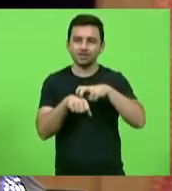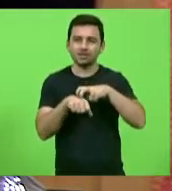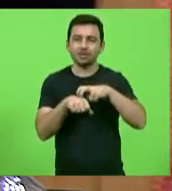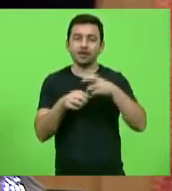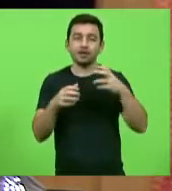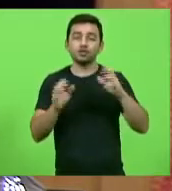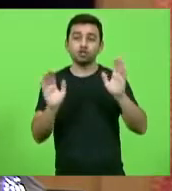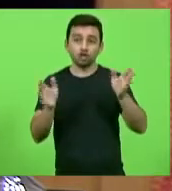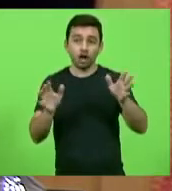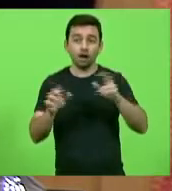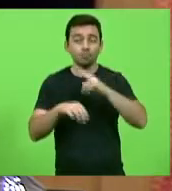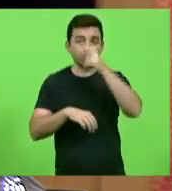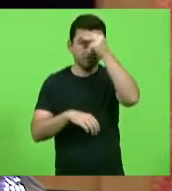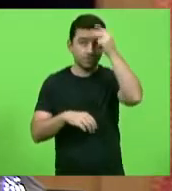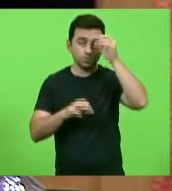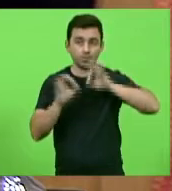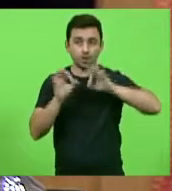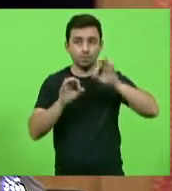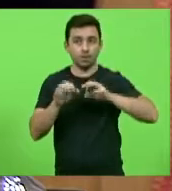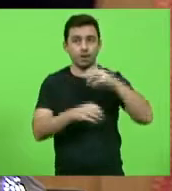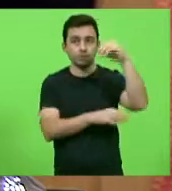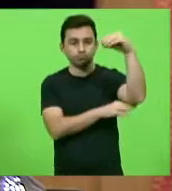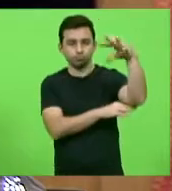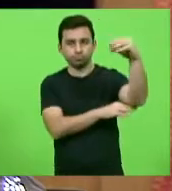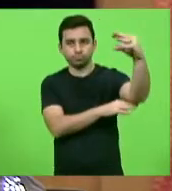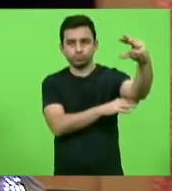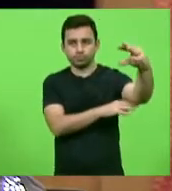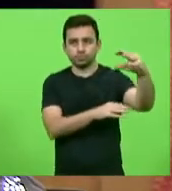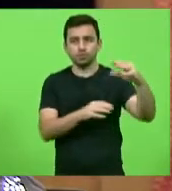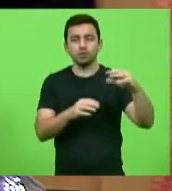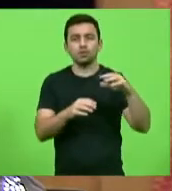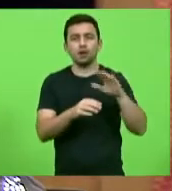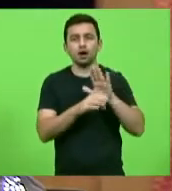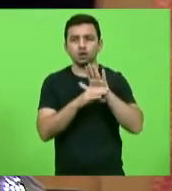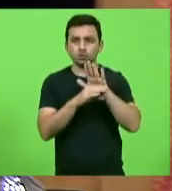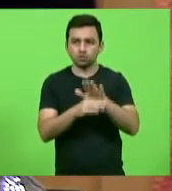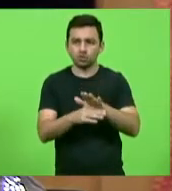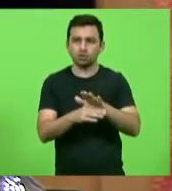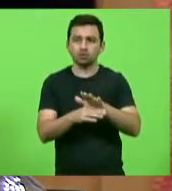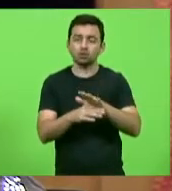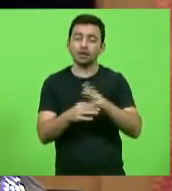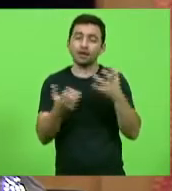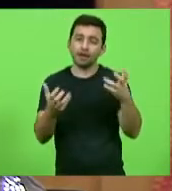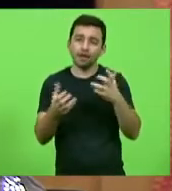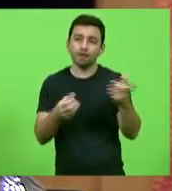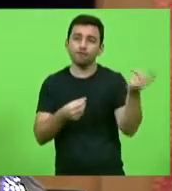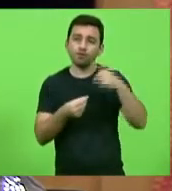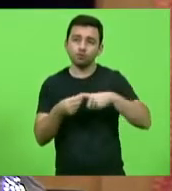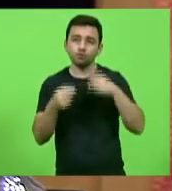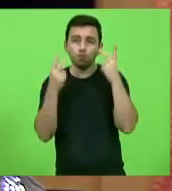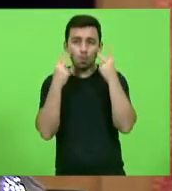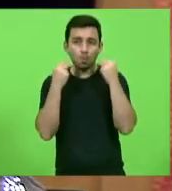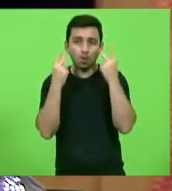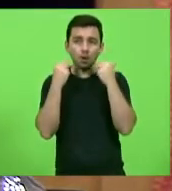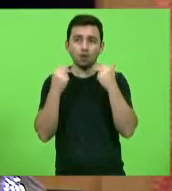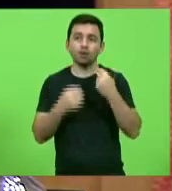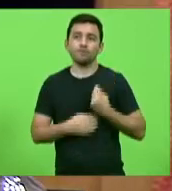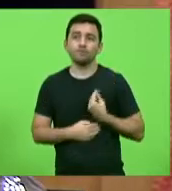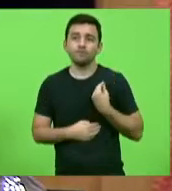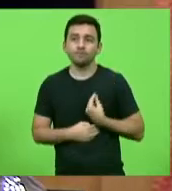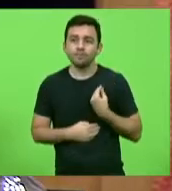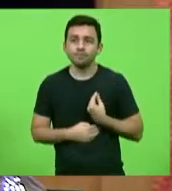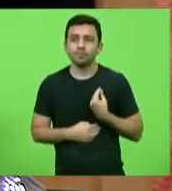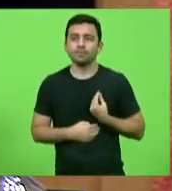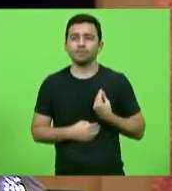iluminação e nós esperamos que bem logo volte a normalidade à nossa vida,